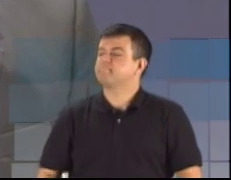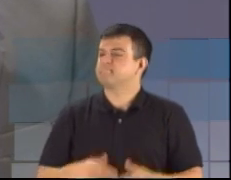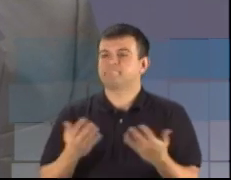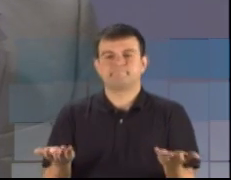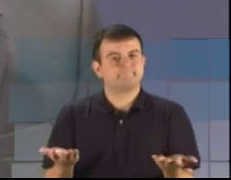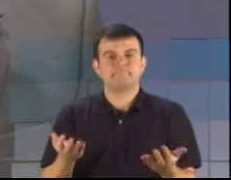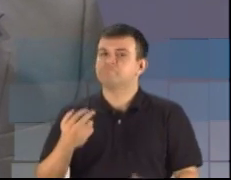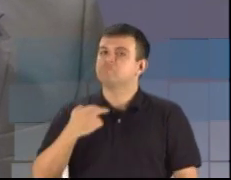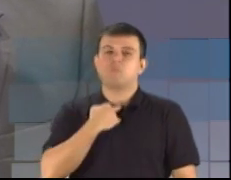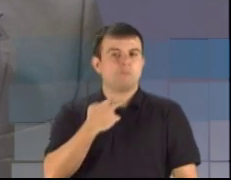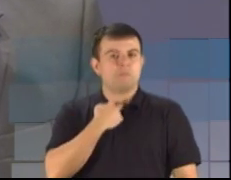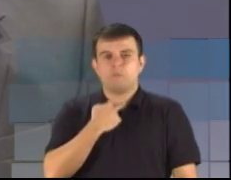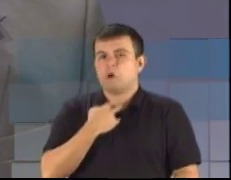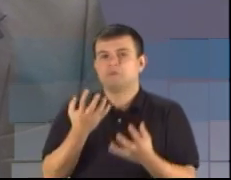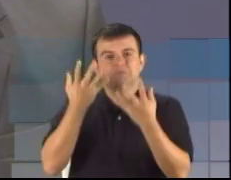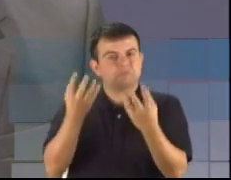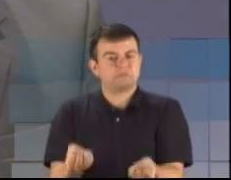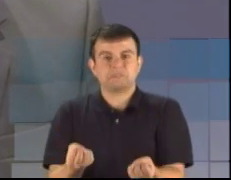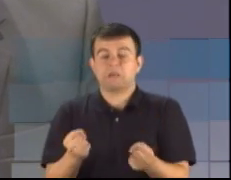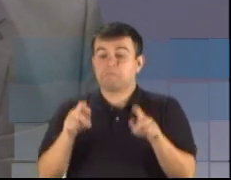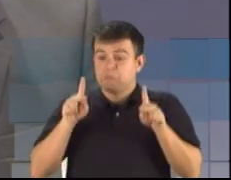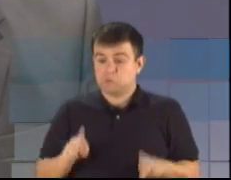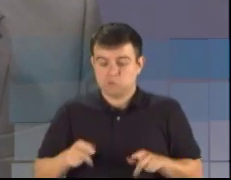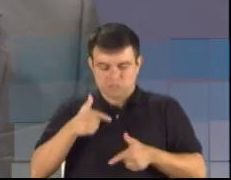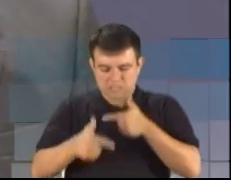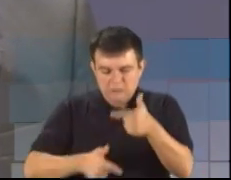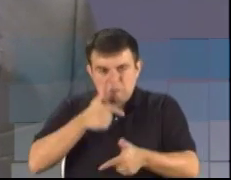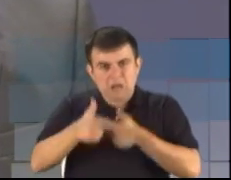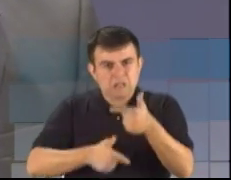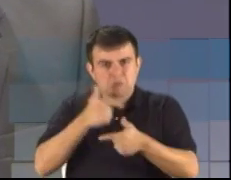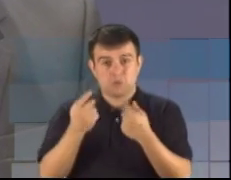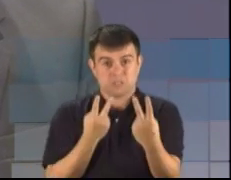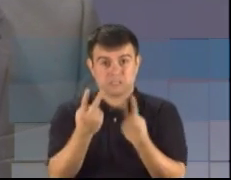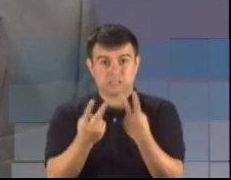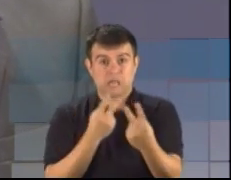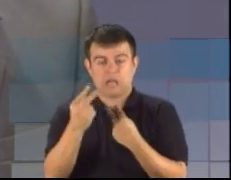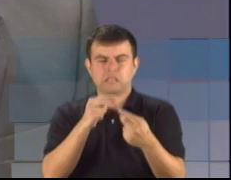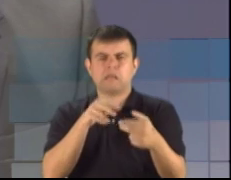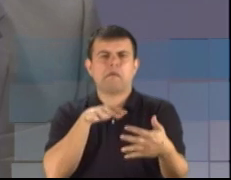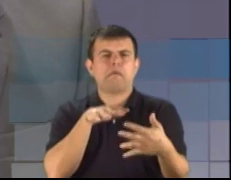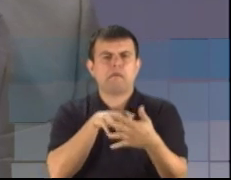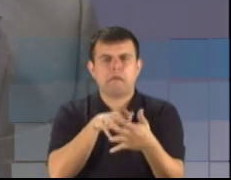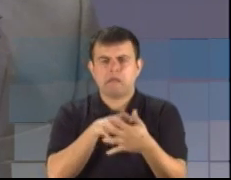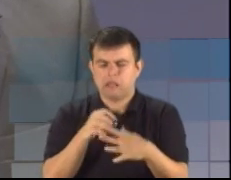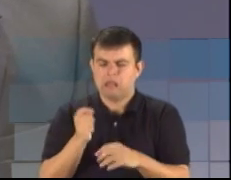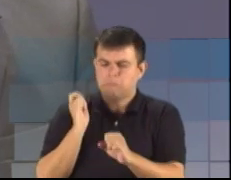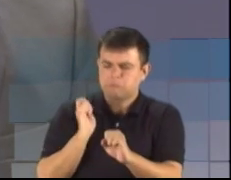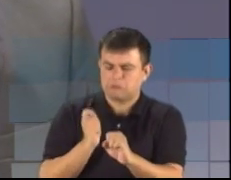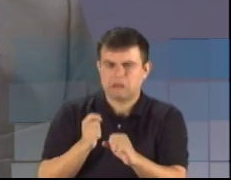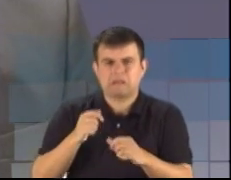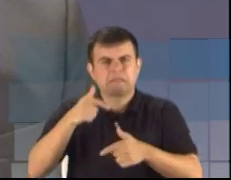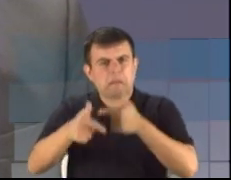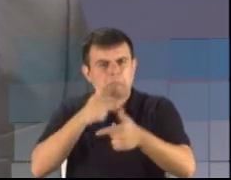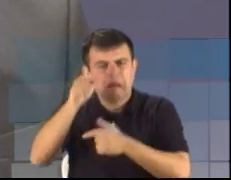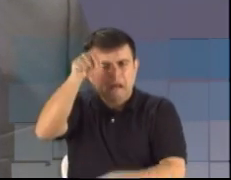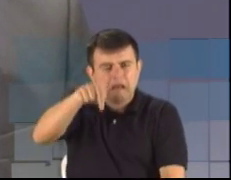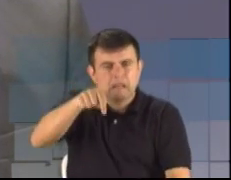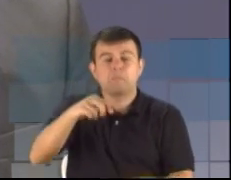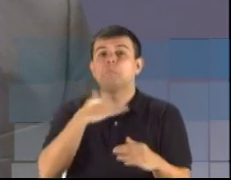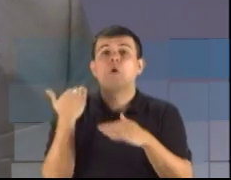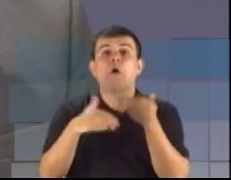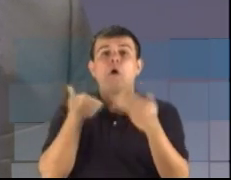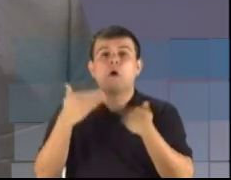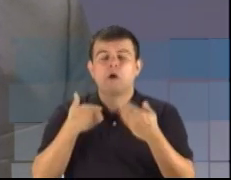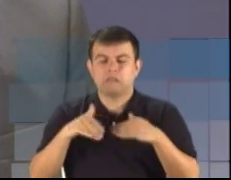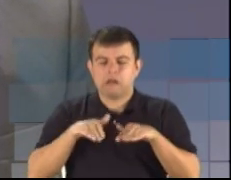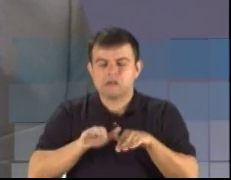pessoas, trabalhadores morrendo em nossas estradas por causa de estradas mal feitas, superfaturadas, cheias de buraco.